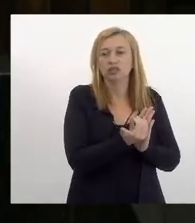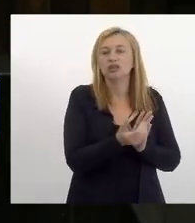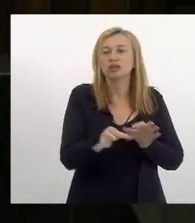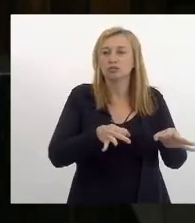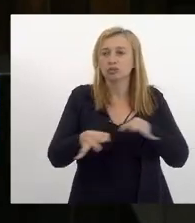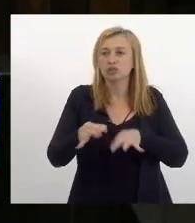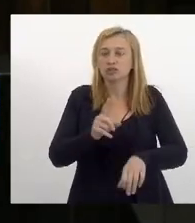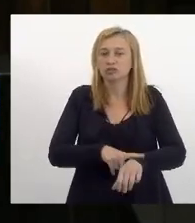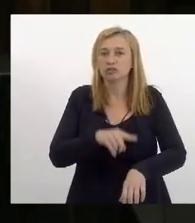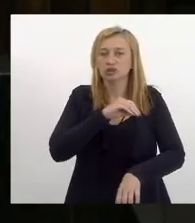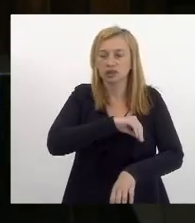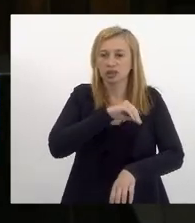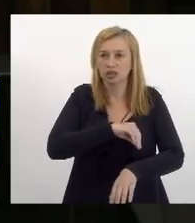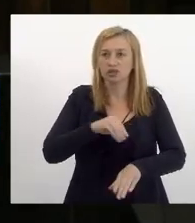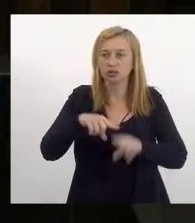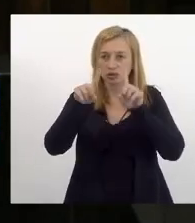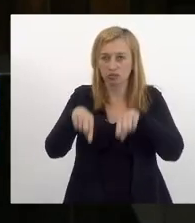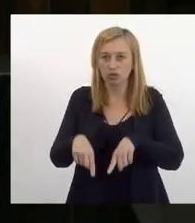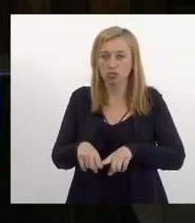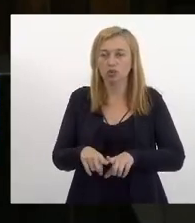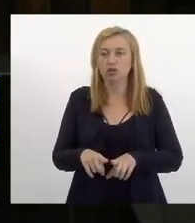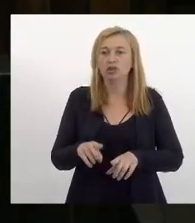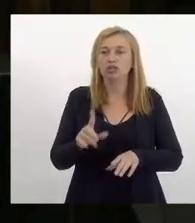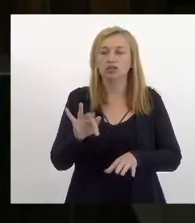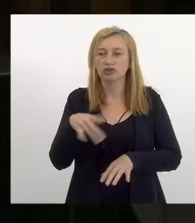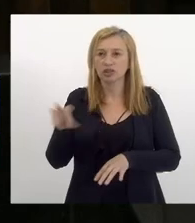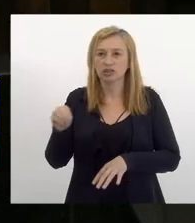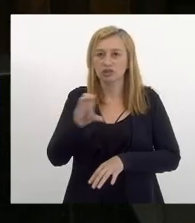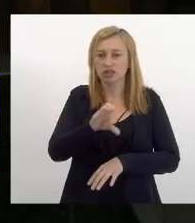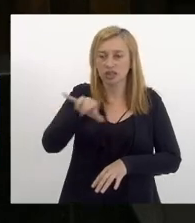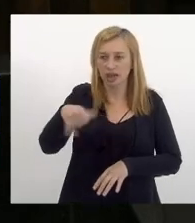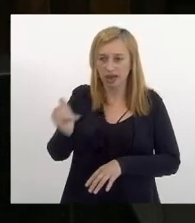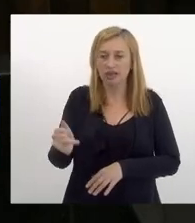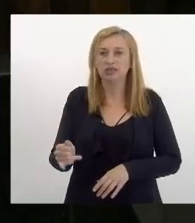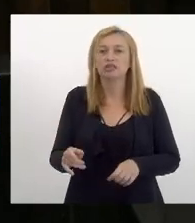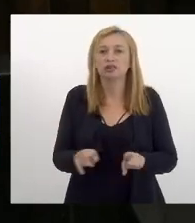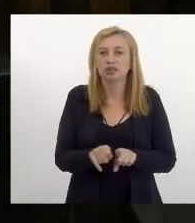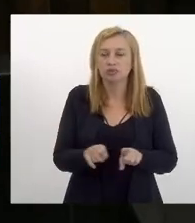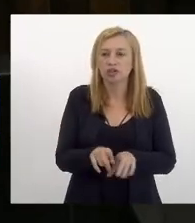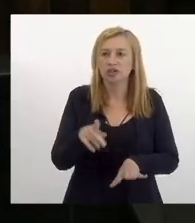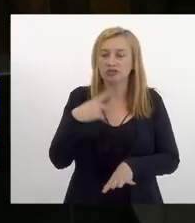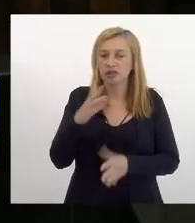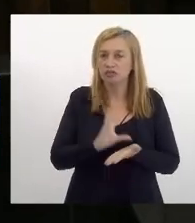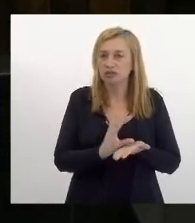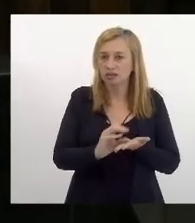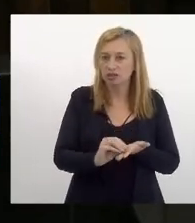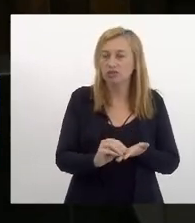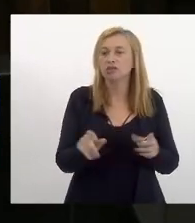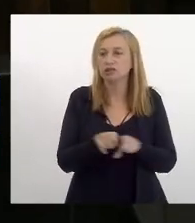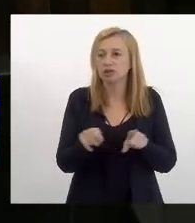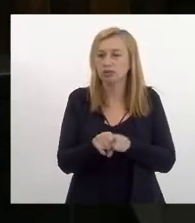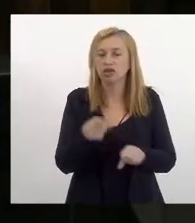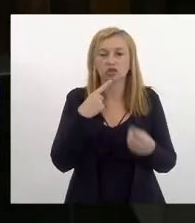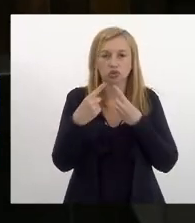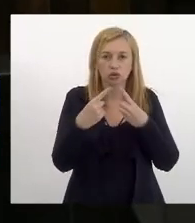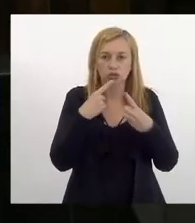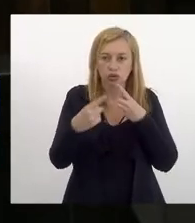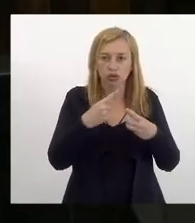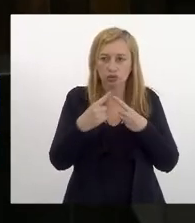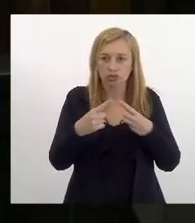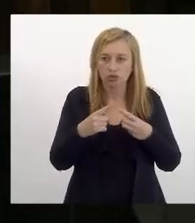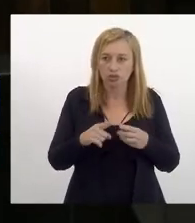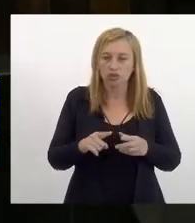e carreiras e salários dos servidores da fundação CCRJ além disso colocamos na pauta também o debate da